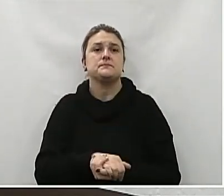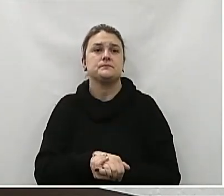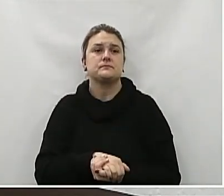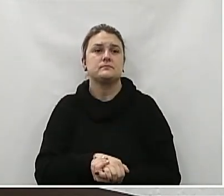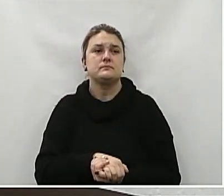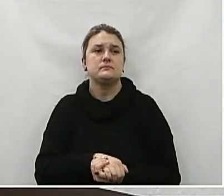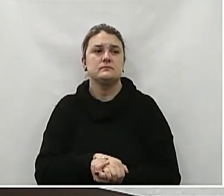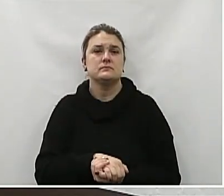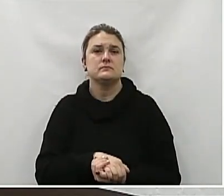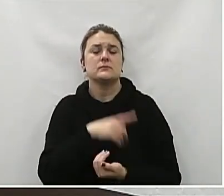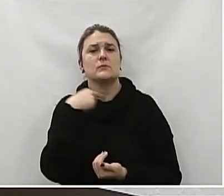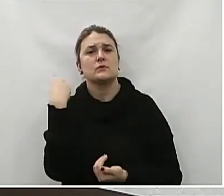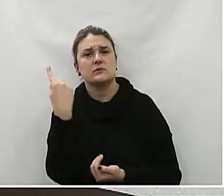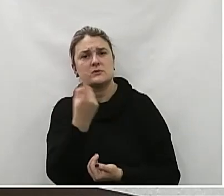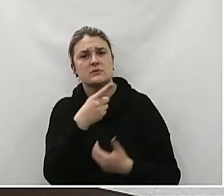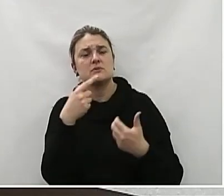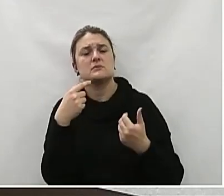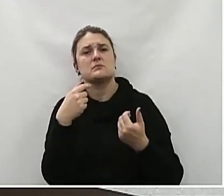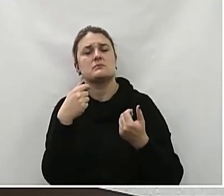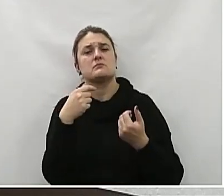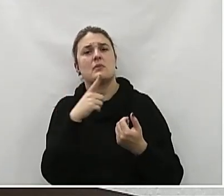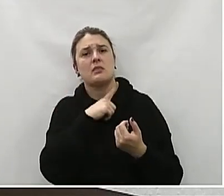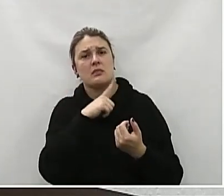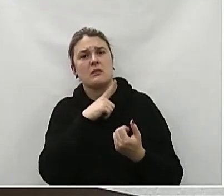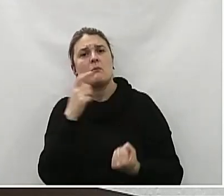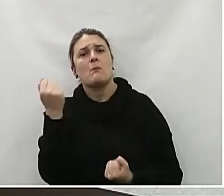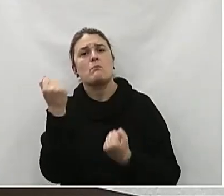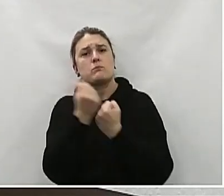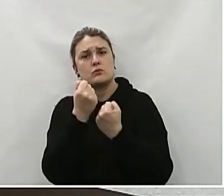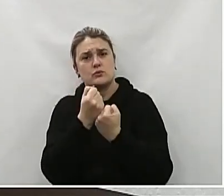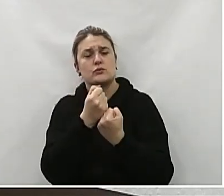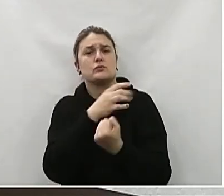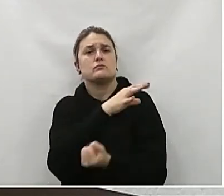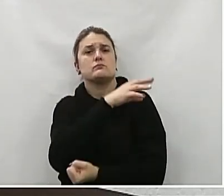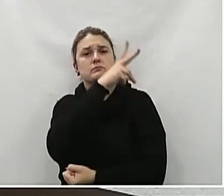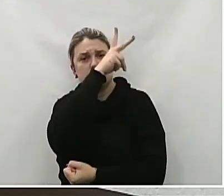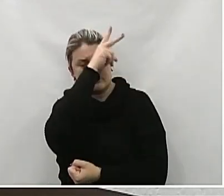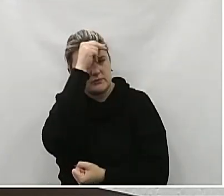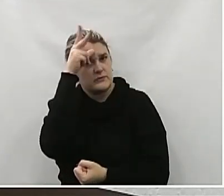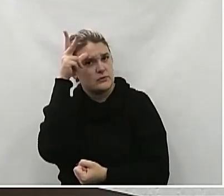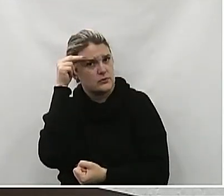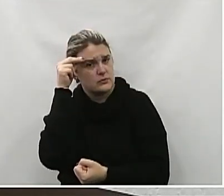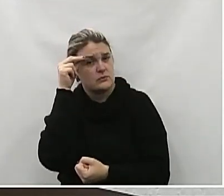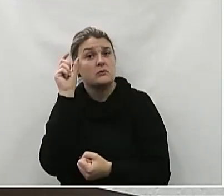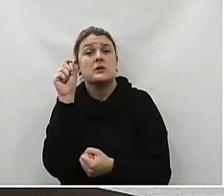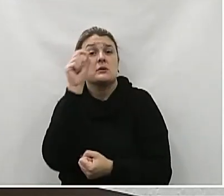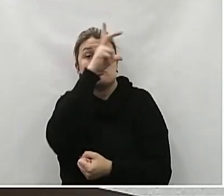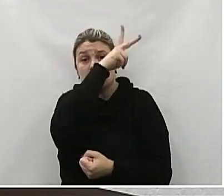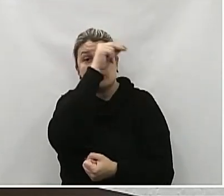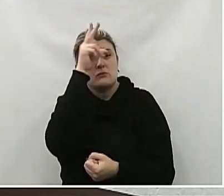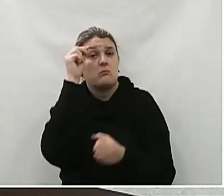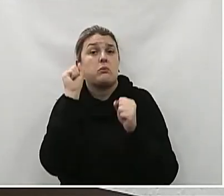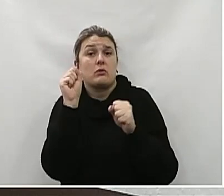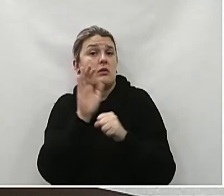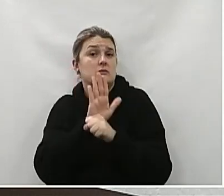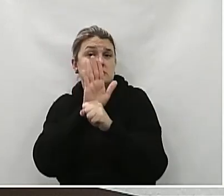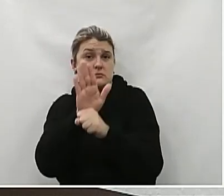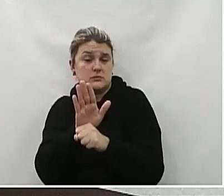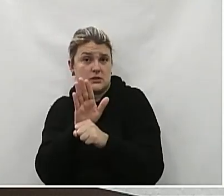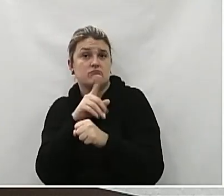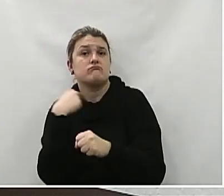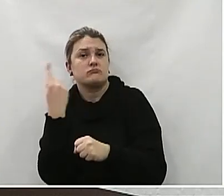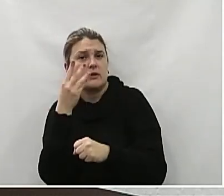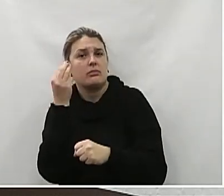E nós temos contado Com o apoio da prefeitura Naquilo que a prefeitura pode auxiliar Como eu disse Nós